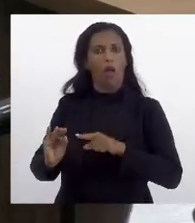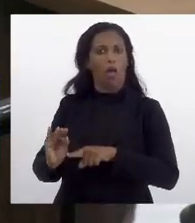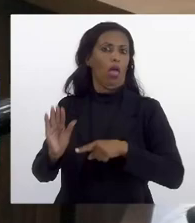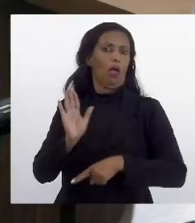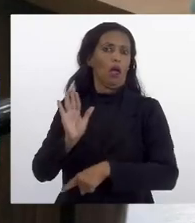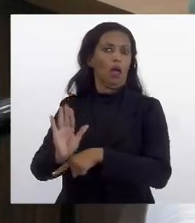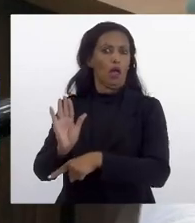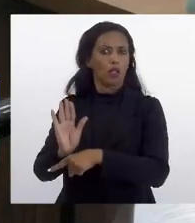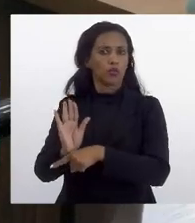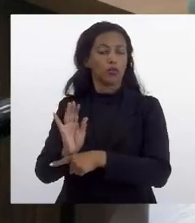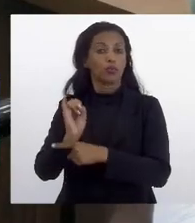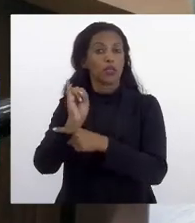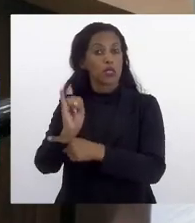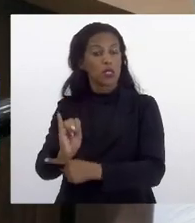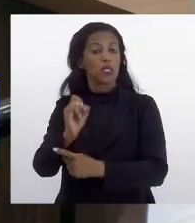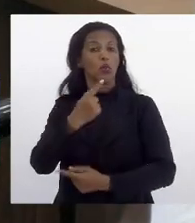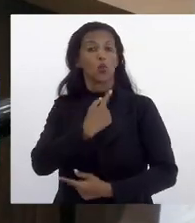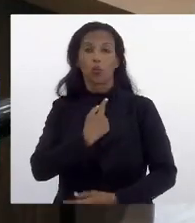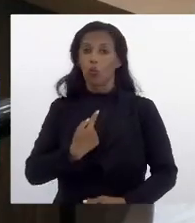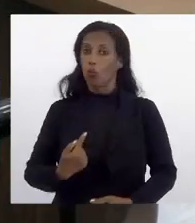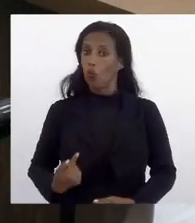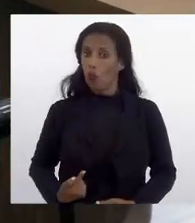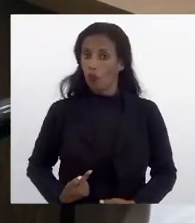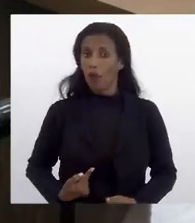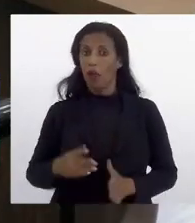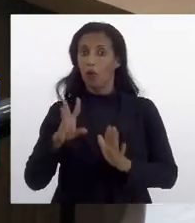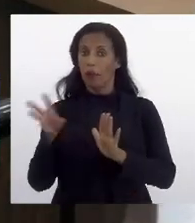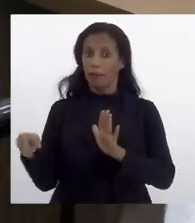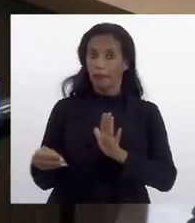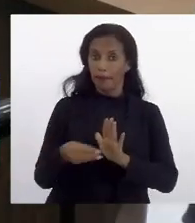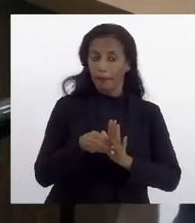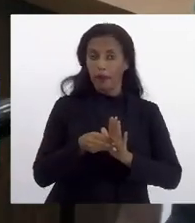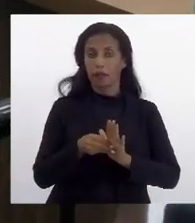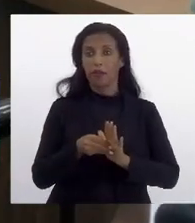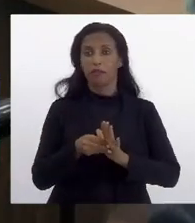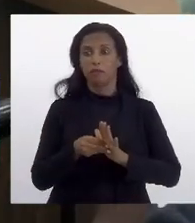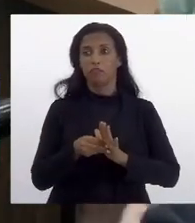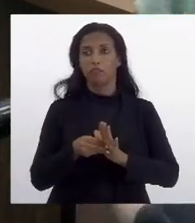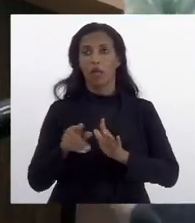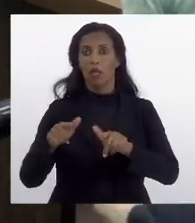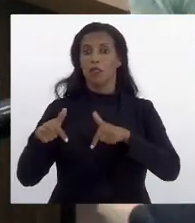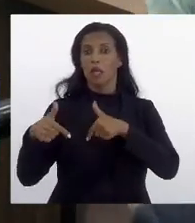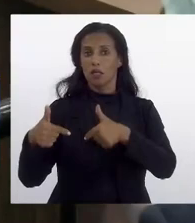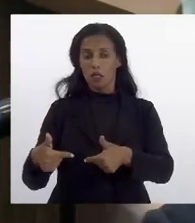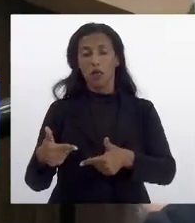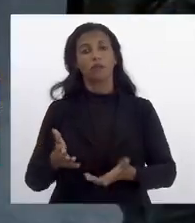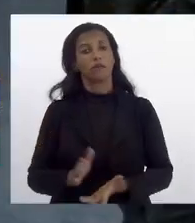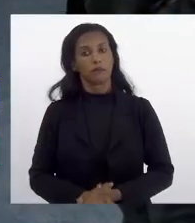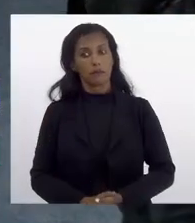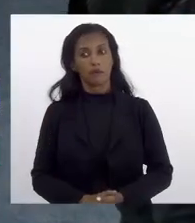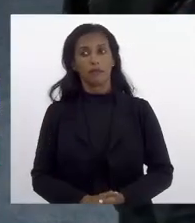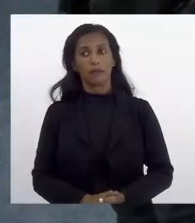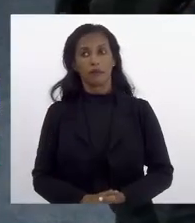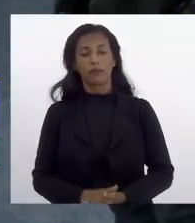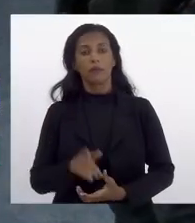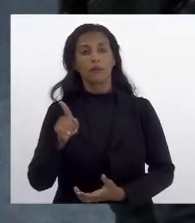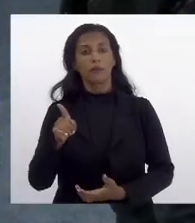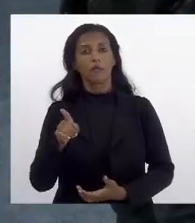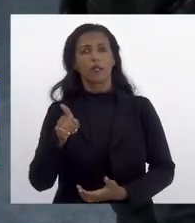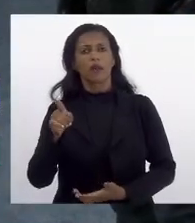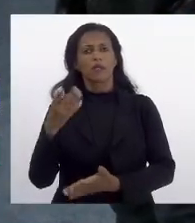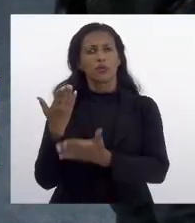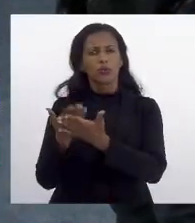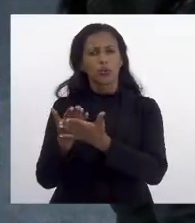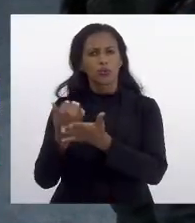caso o governo implemente essa ação. emenda de vossa excelência do estudo de impacto a senhora vai manter?